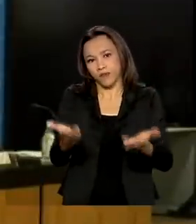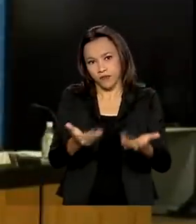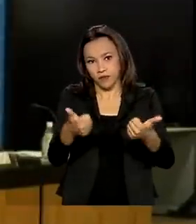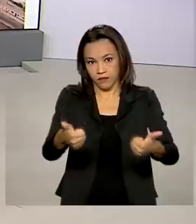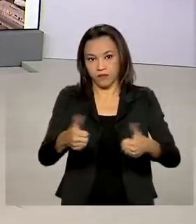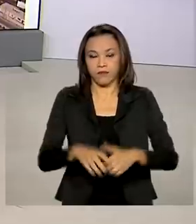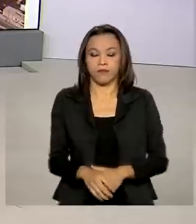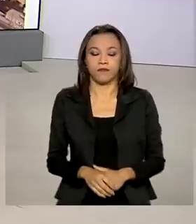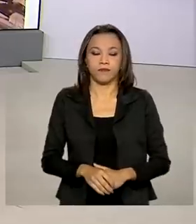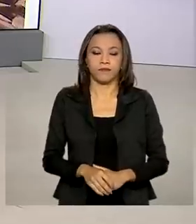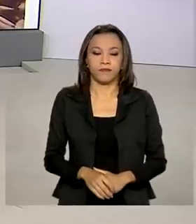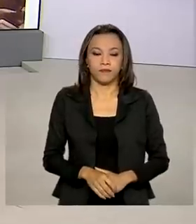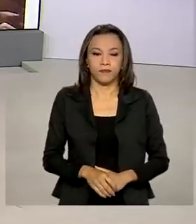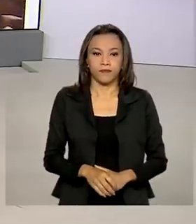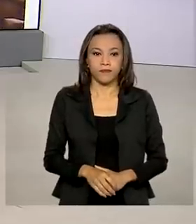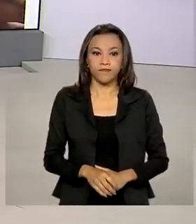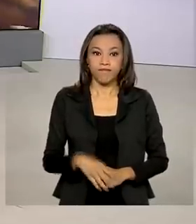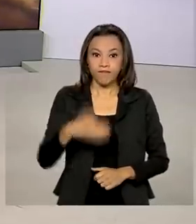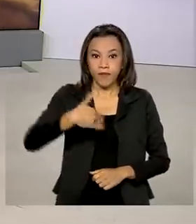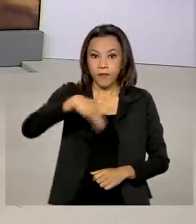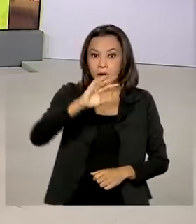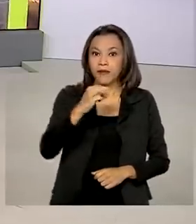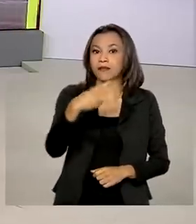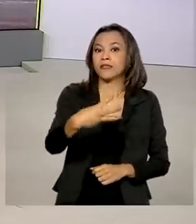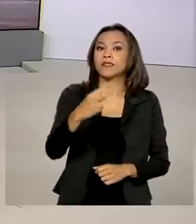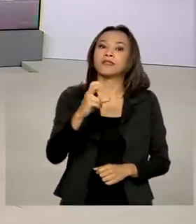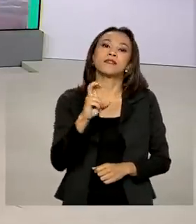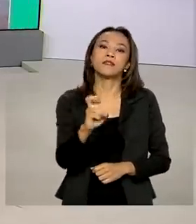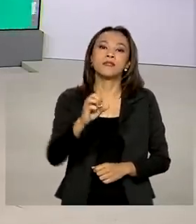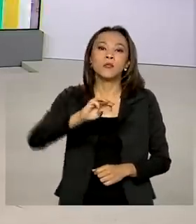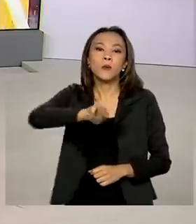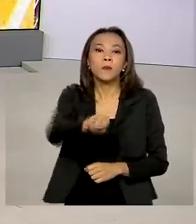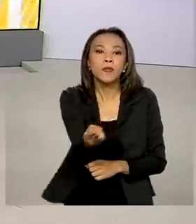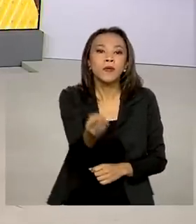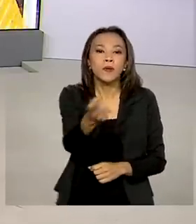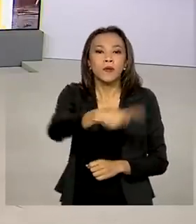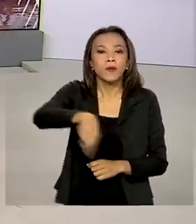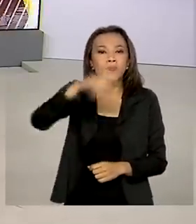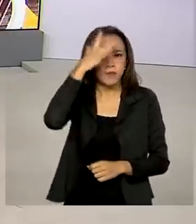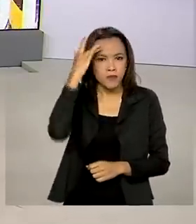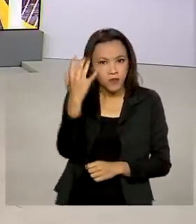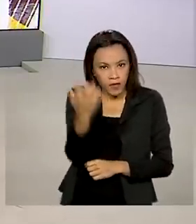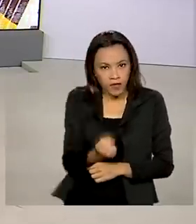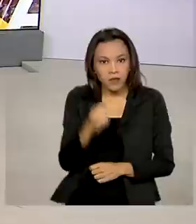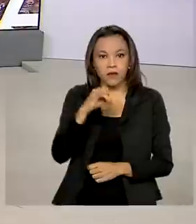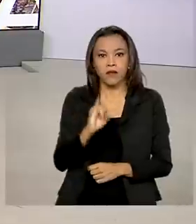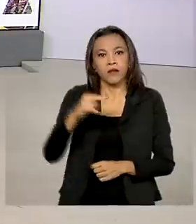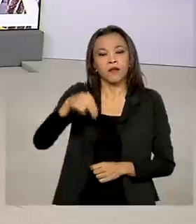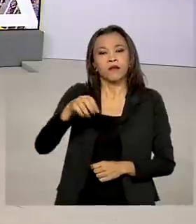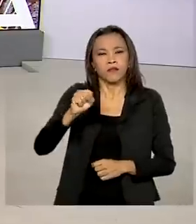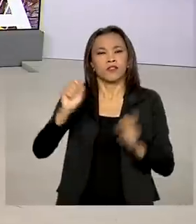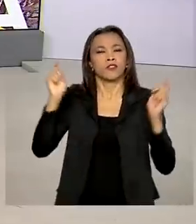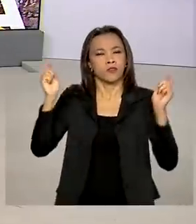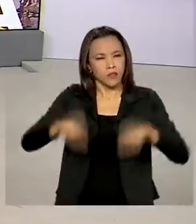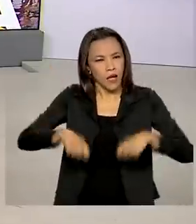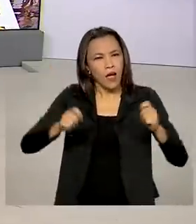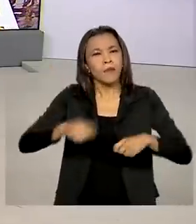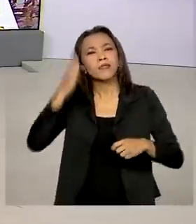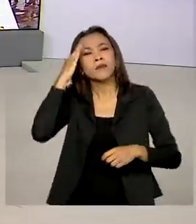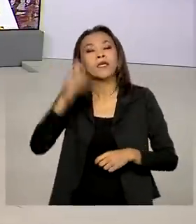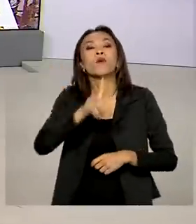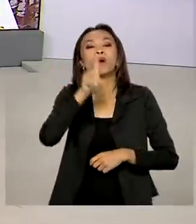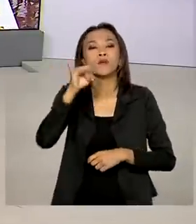módicos. Mais de 35 milhões de beneficiários do INSS já podem conferir a data de